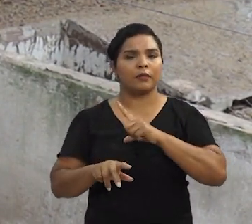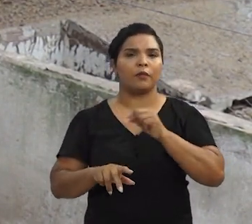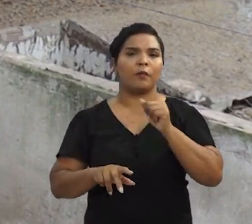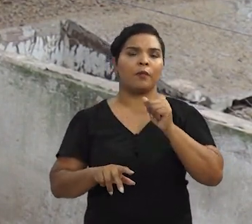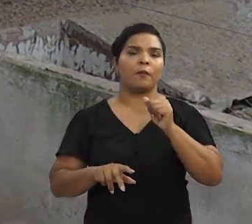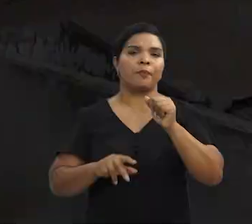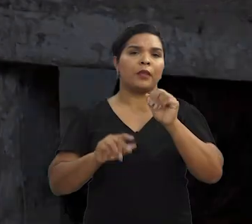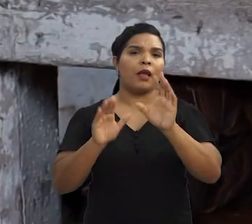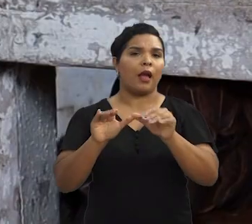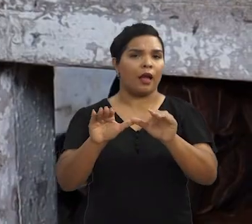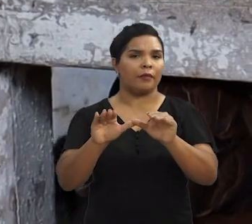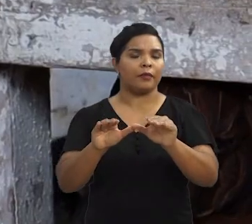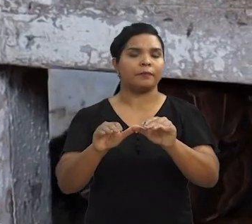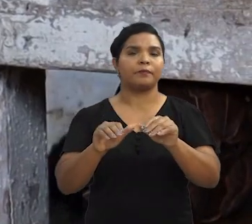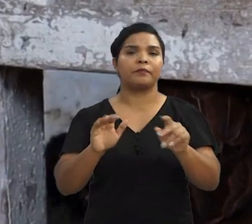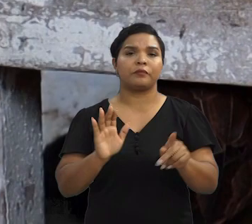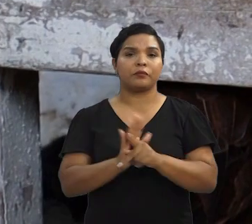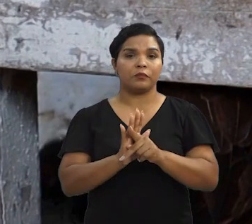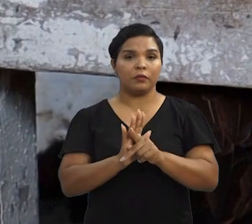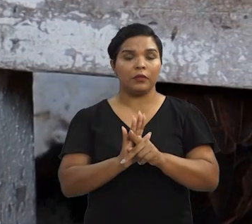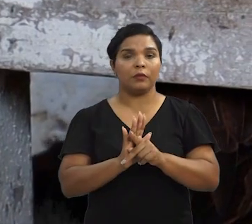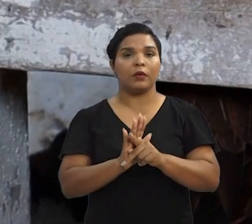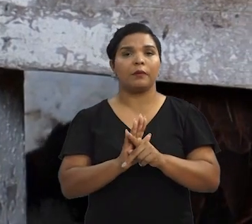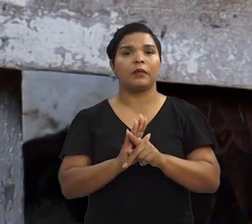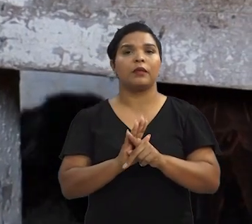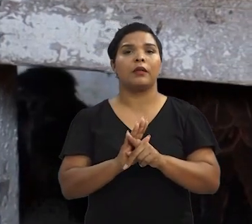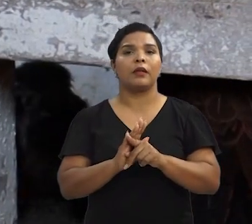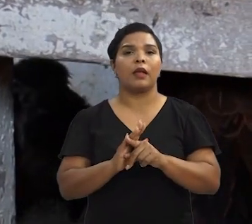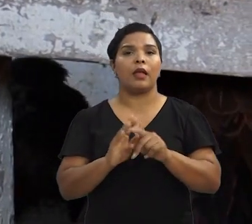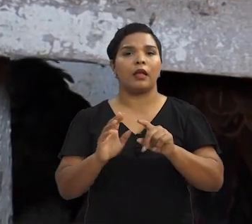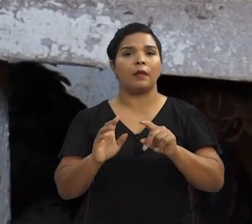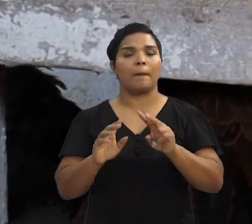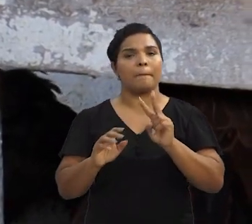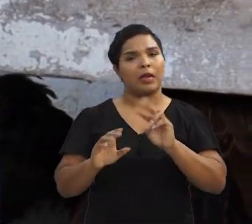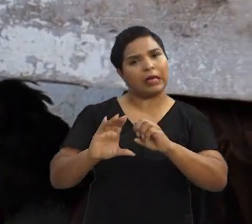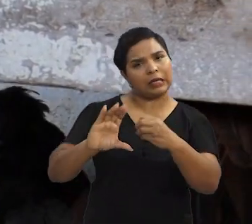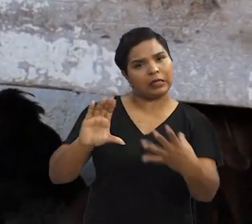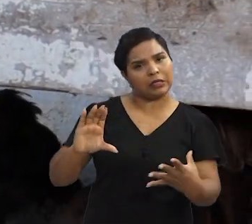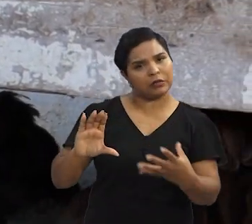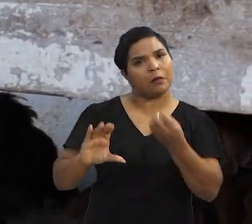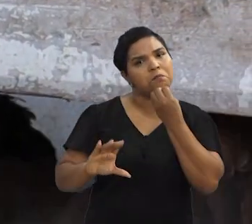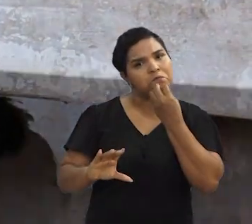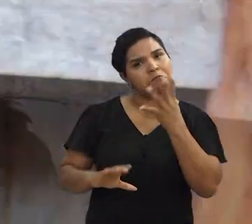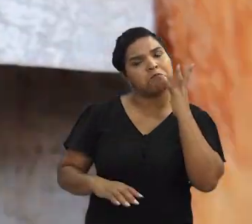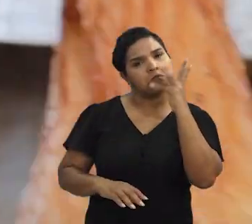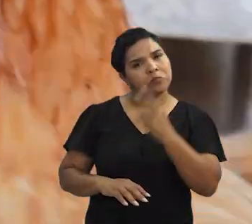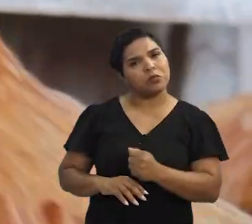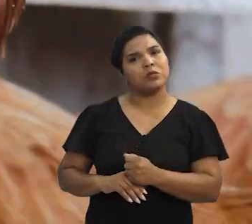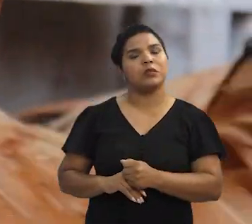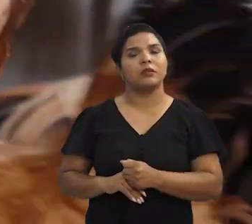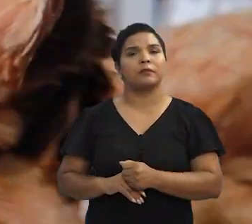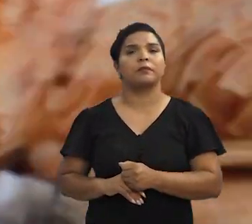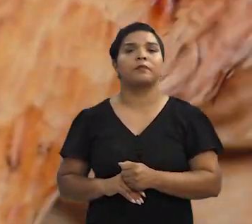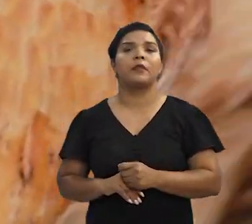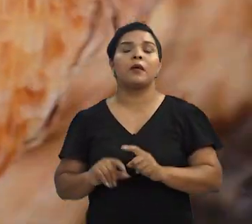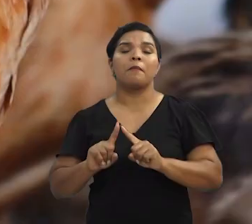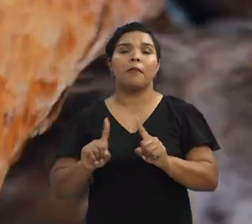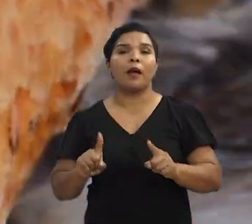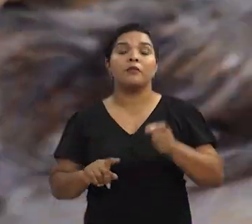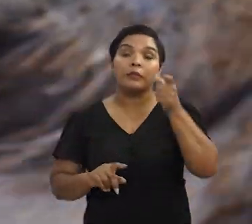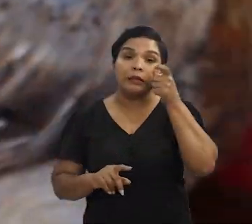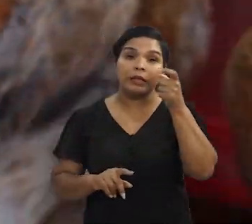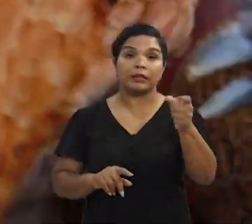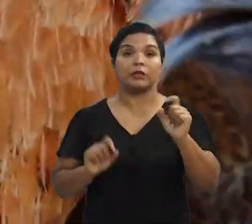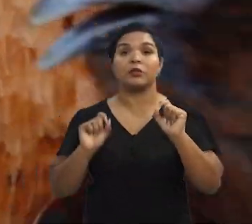um plantel de uma ave que é excelente de postura. Fenotipicamente, o aspecto dela é muito atraente, ela é bonitinha, tem uma peruquinha na cabeça.